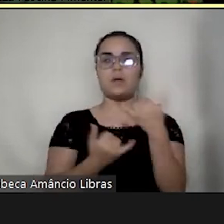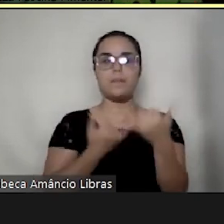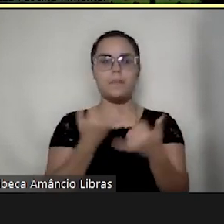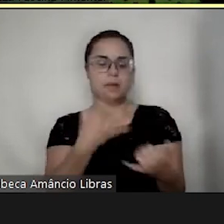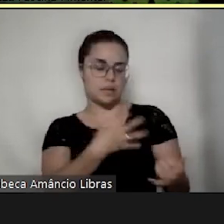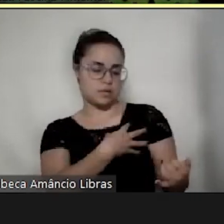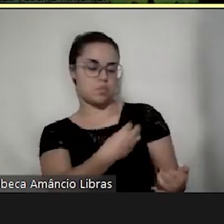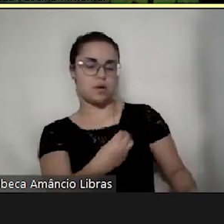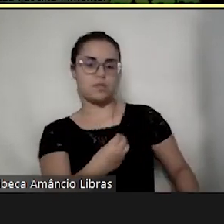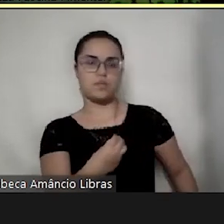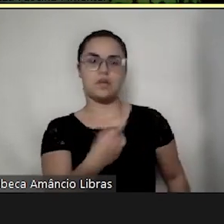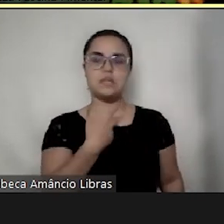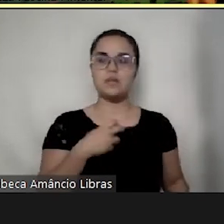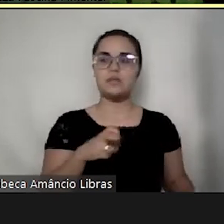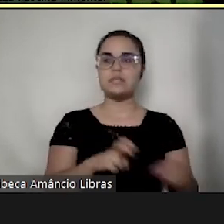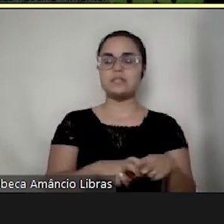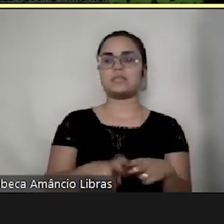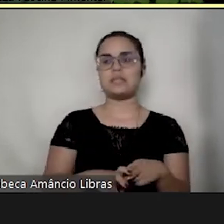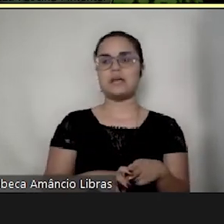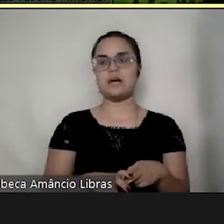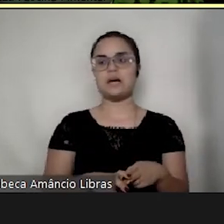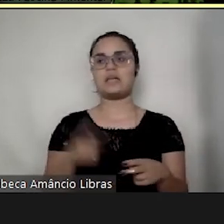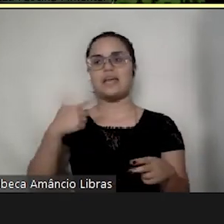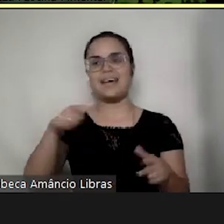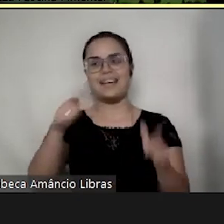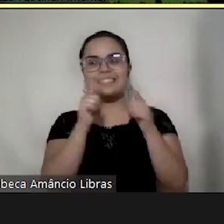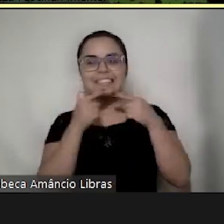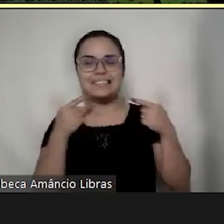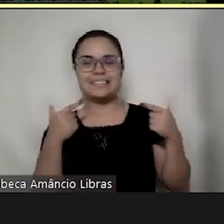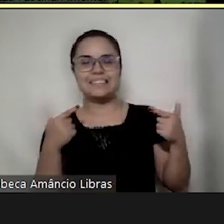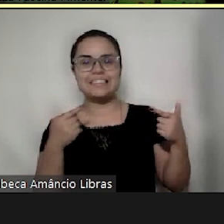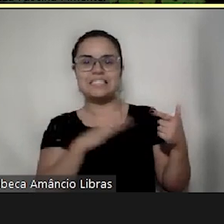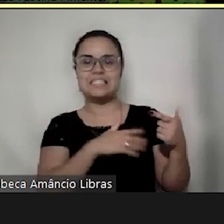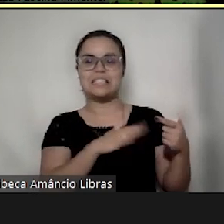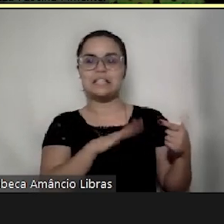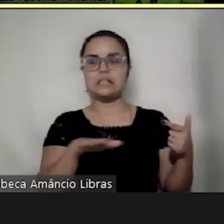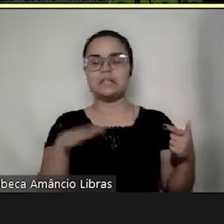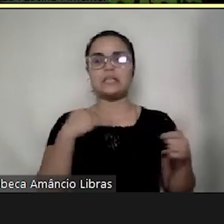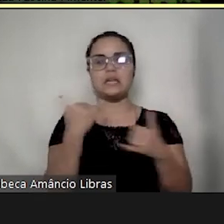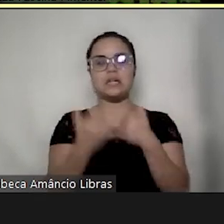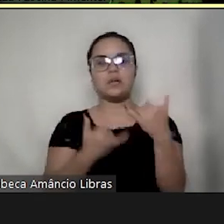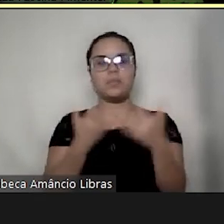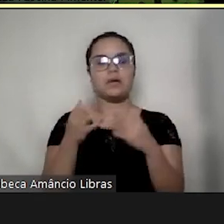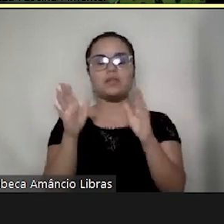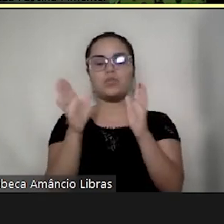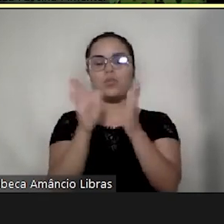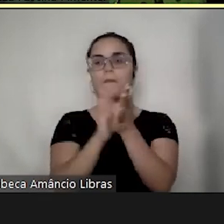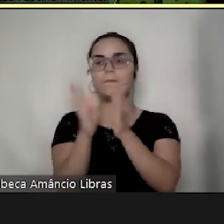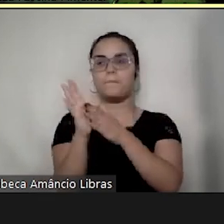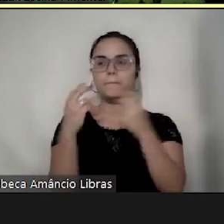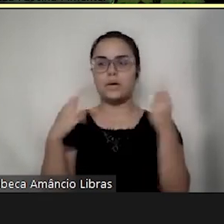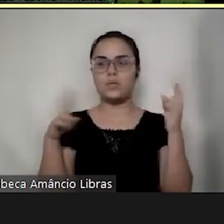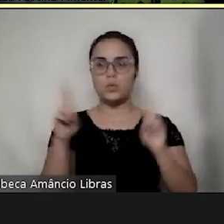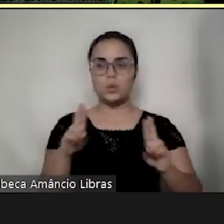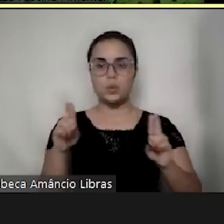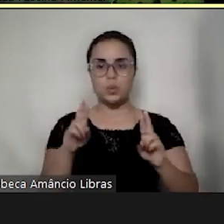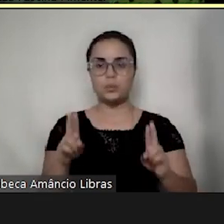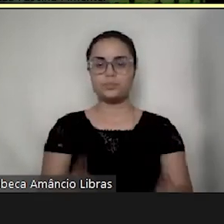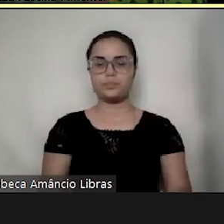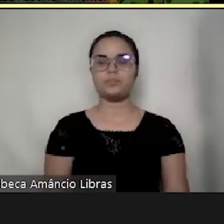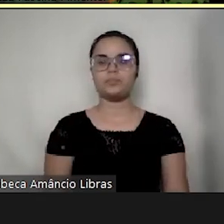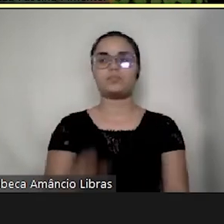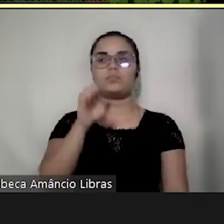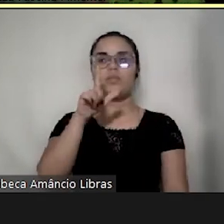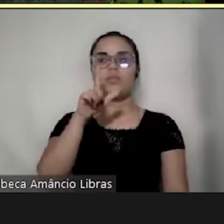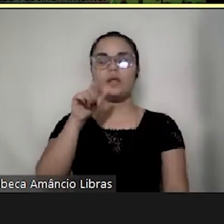meus filhos, nós estamos sentados, eles estão sorrindo, eu estou interagindo com as mãos com eles, com a Elisa e com o